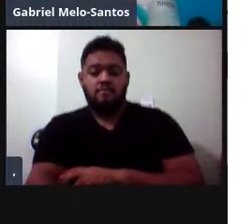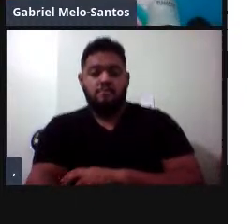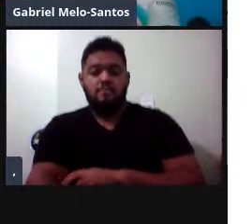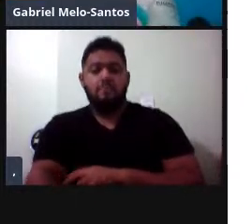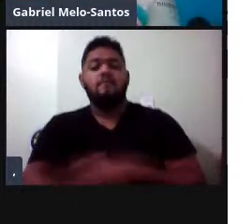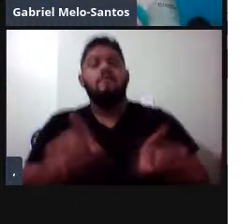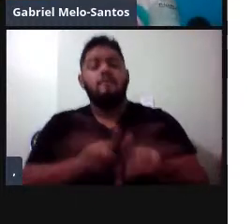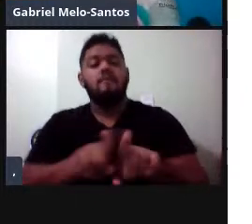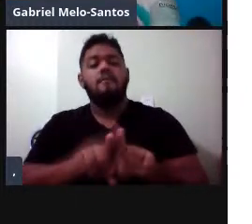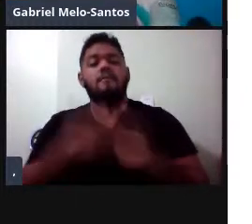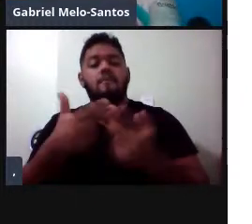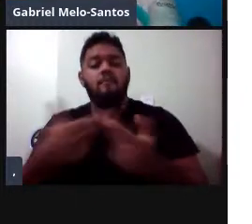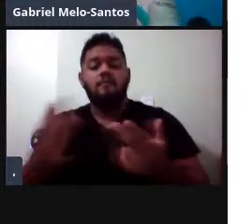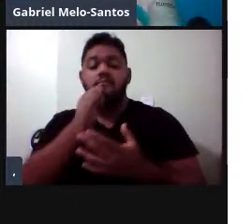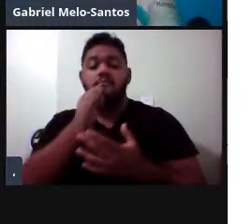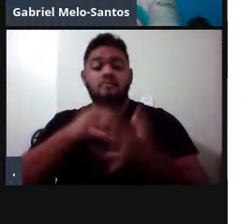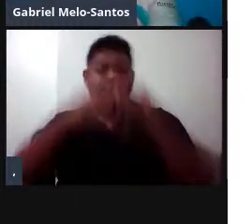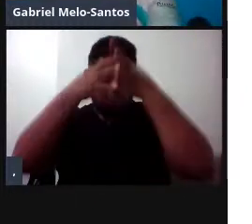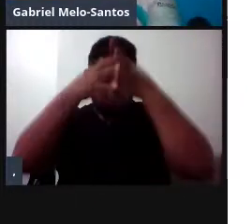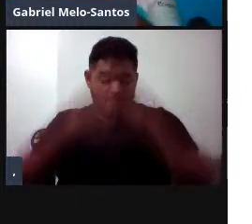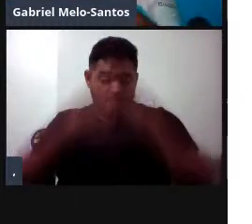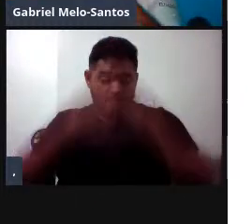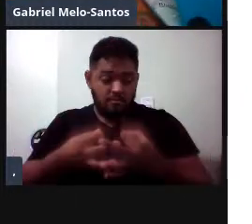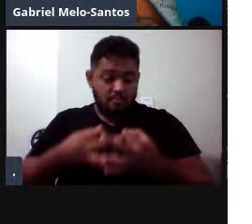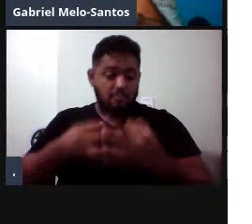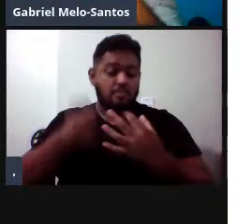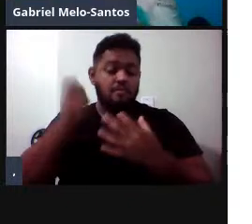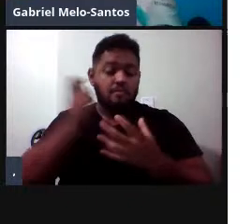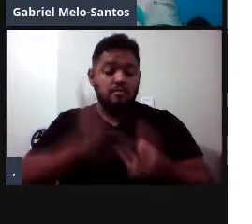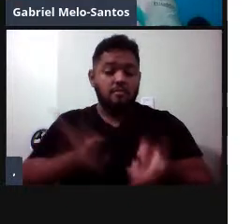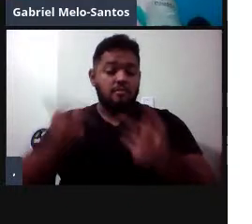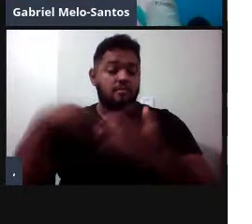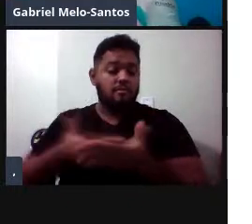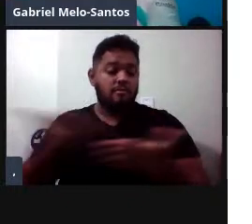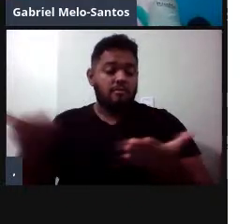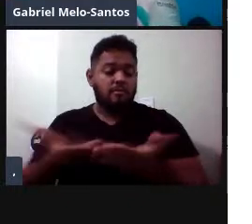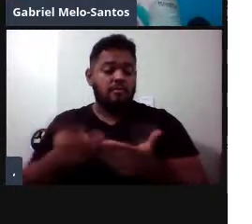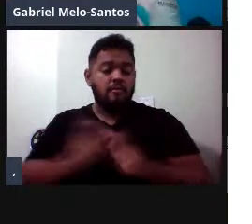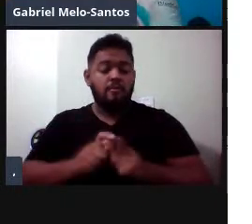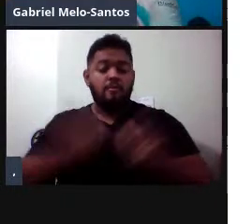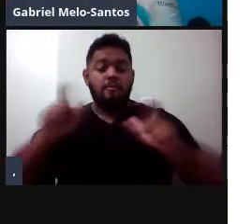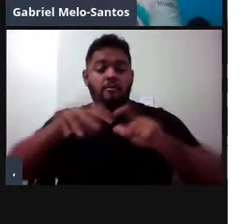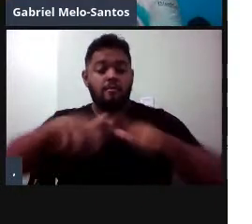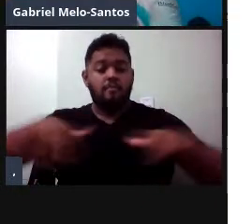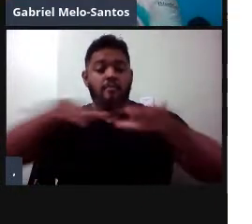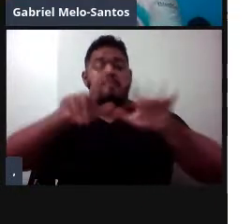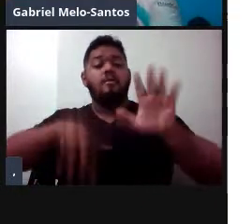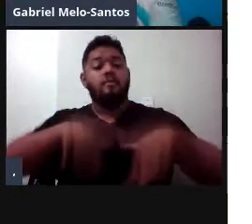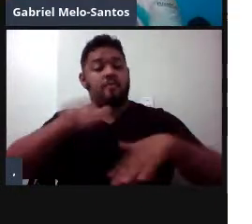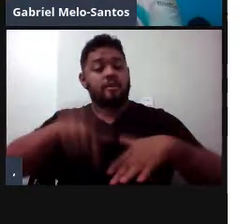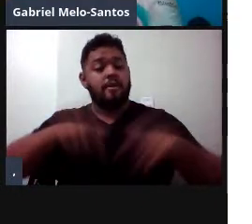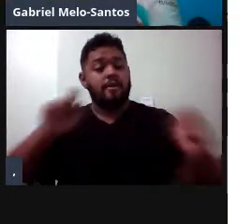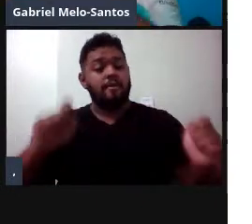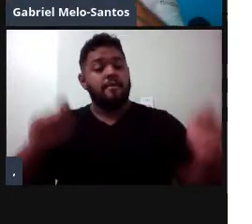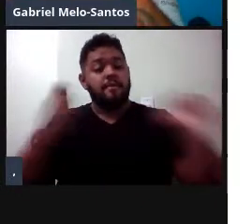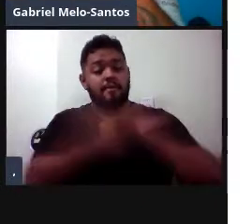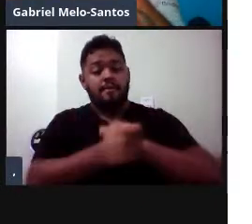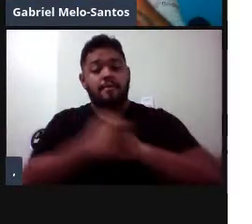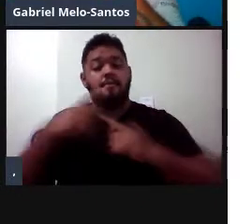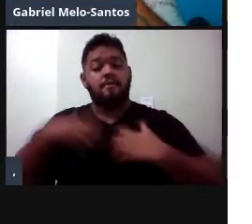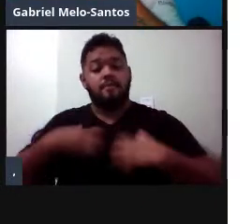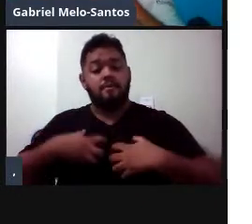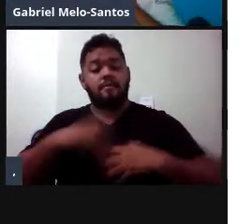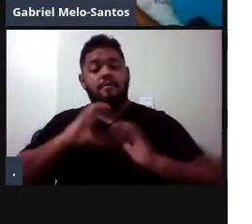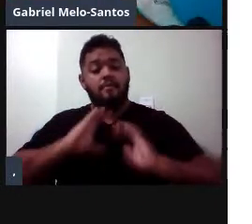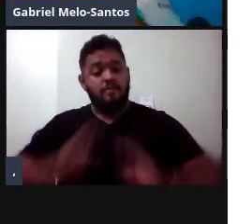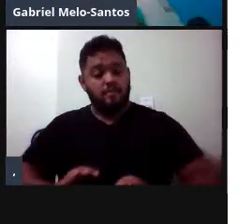elas ficam meio espalhadas assim quando elas estão em grupos. Isso pode ser uma adaptação para esse comportamento. A